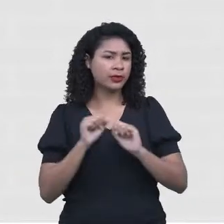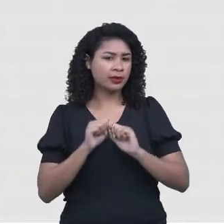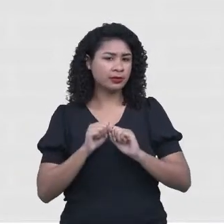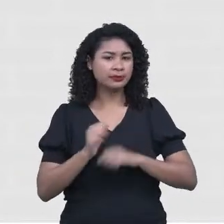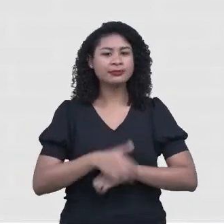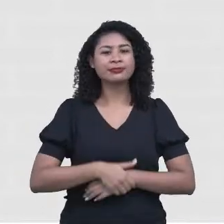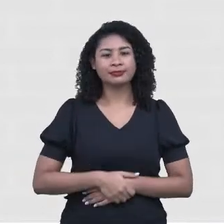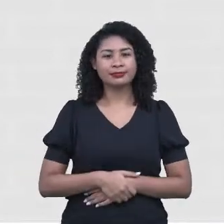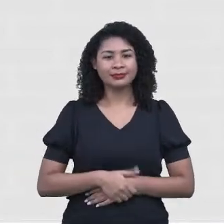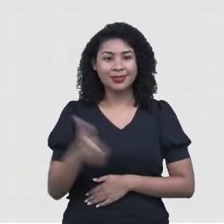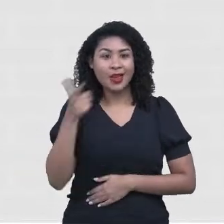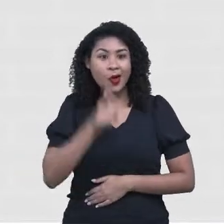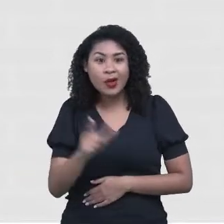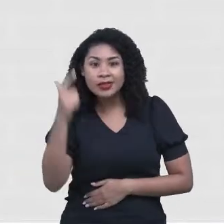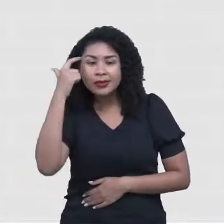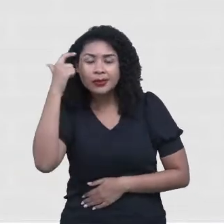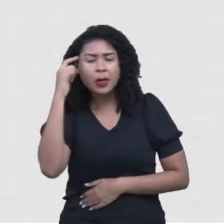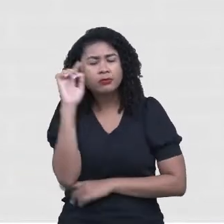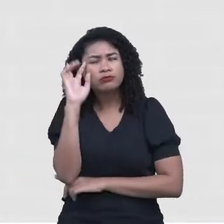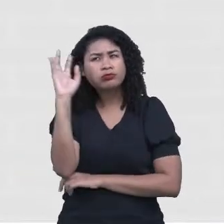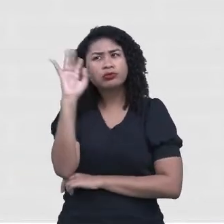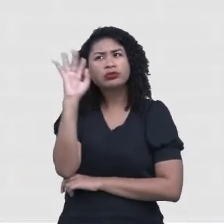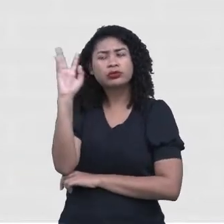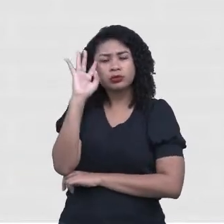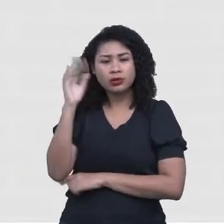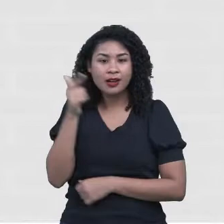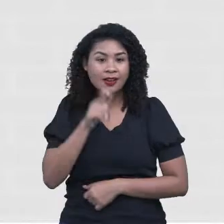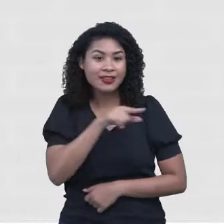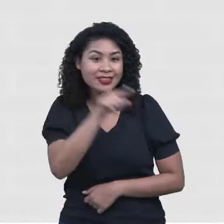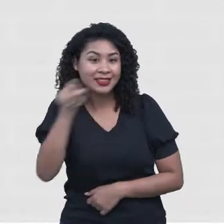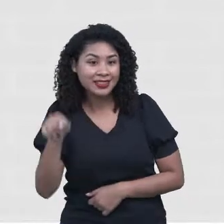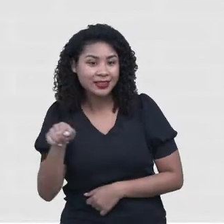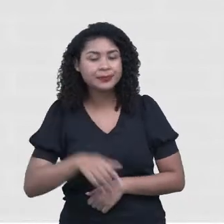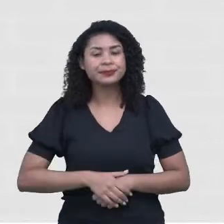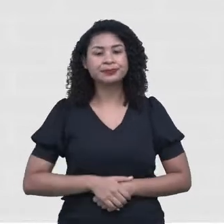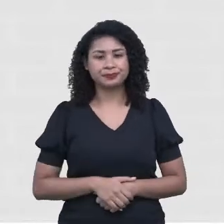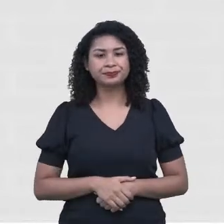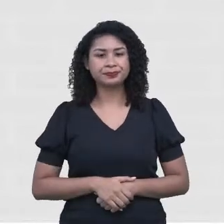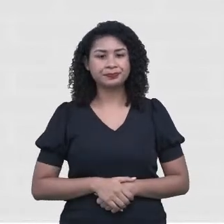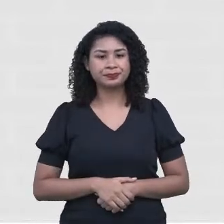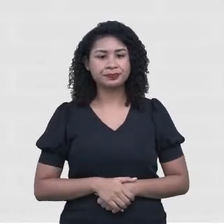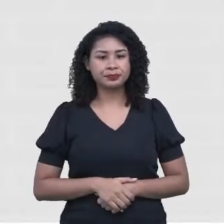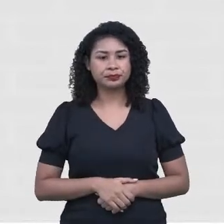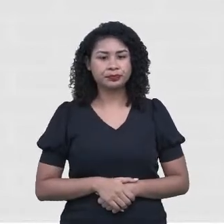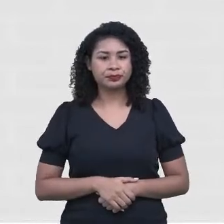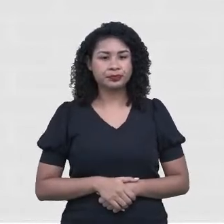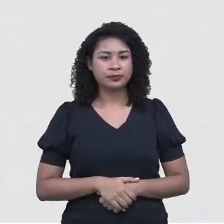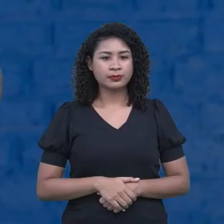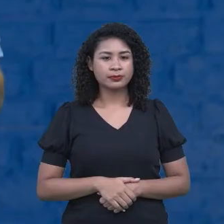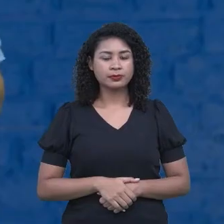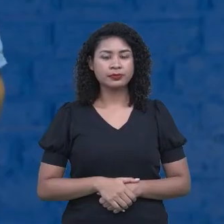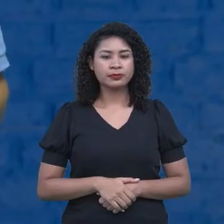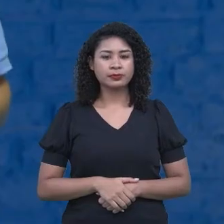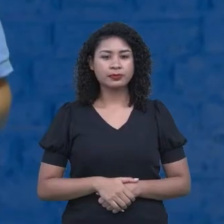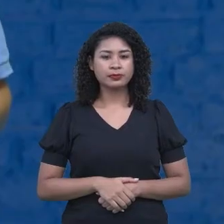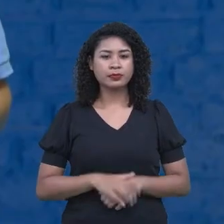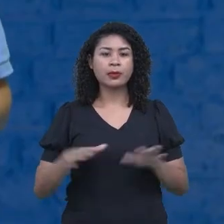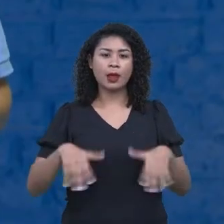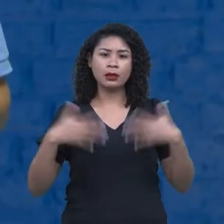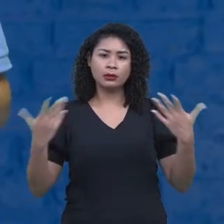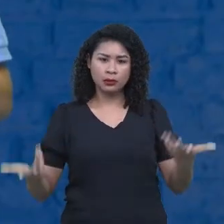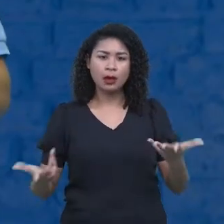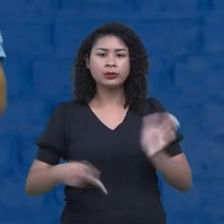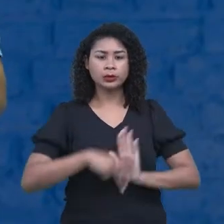deu para pensar um pouquinho? O que é nós temos mais para falar para vocês sobre isso? Então, dentro desse